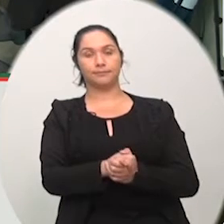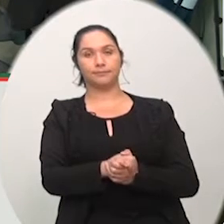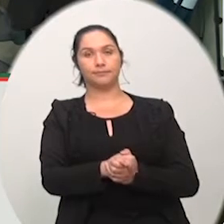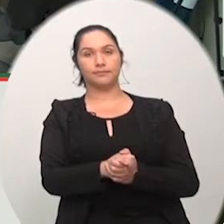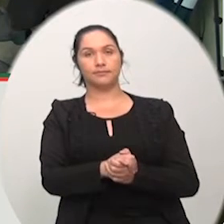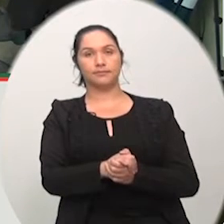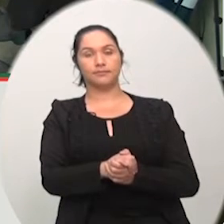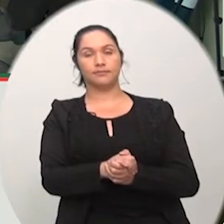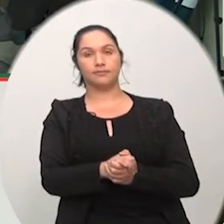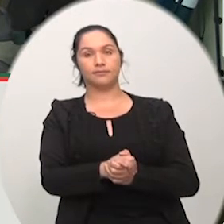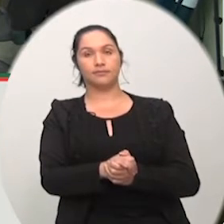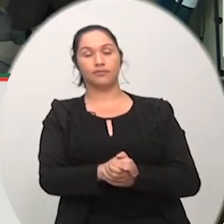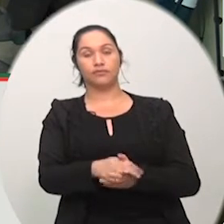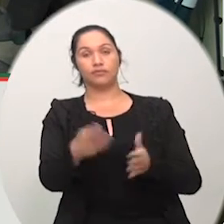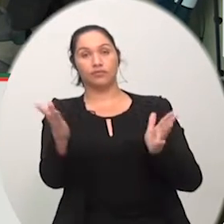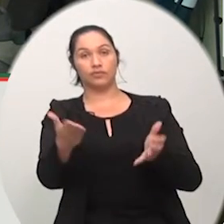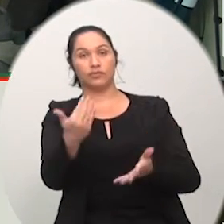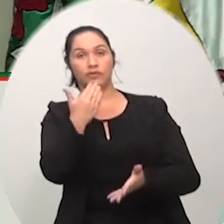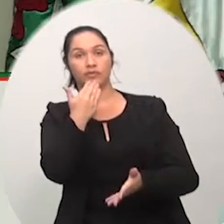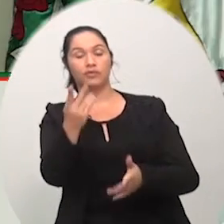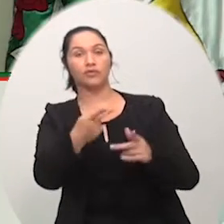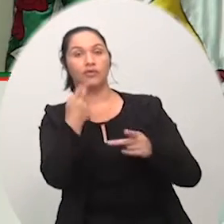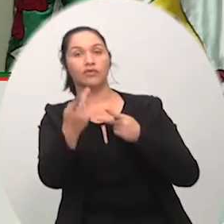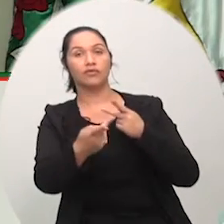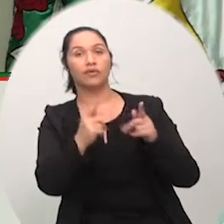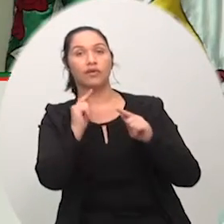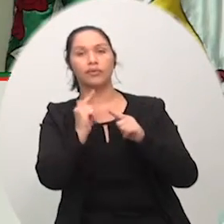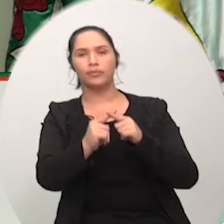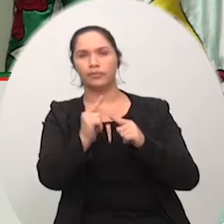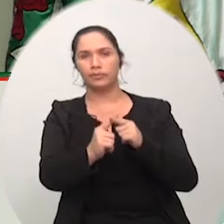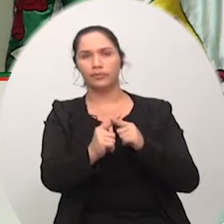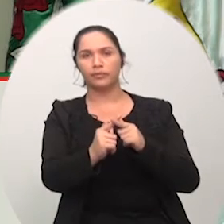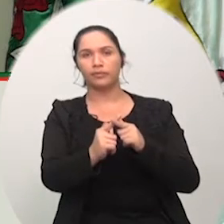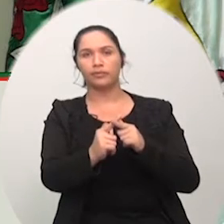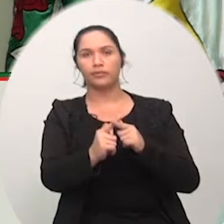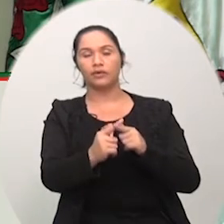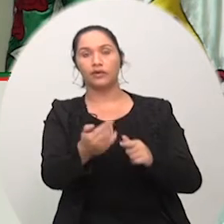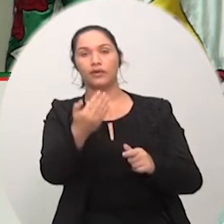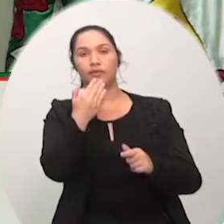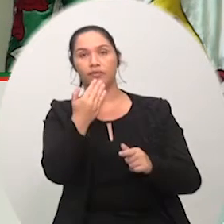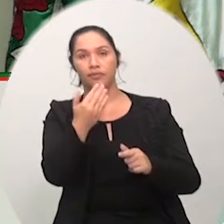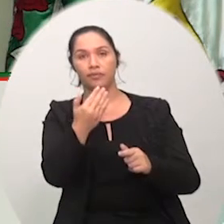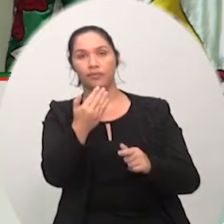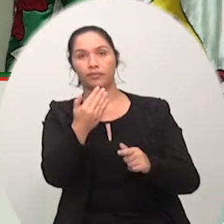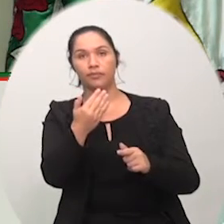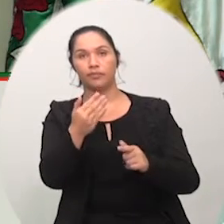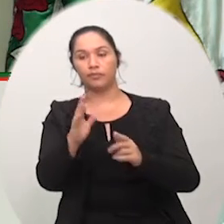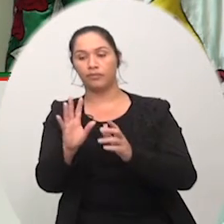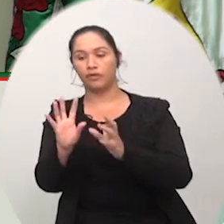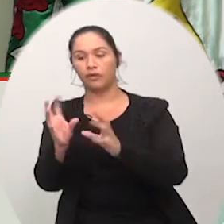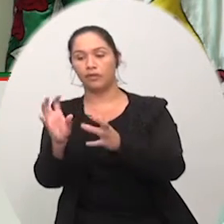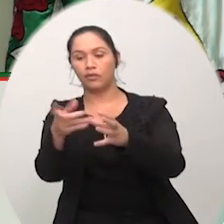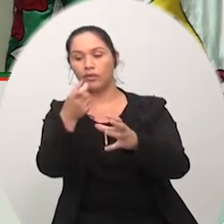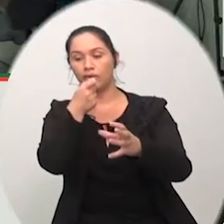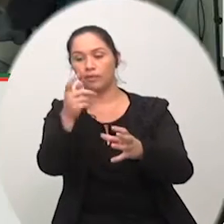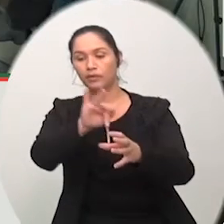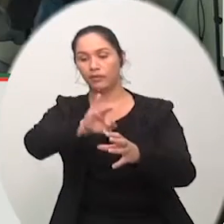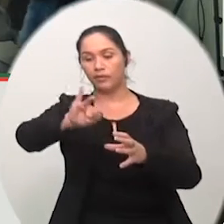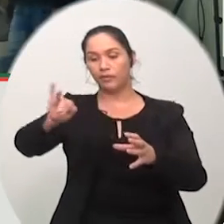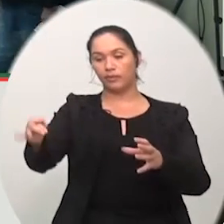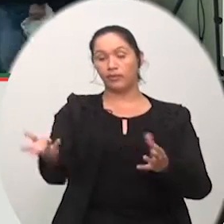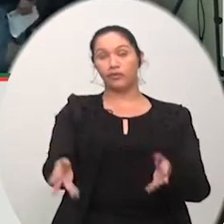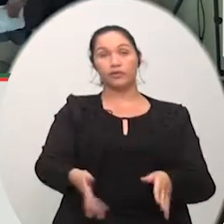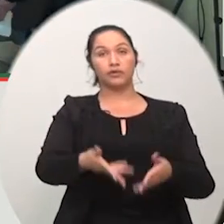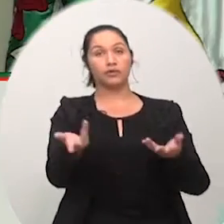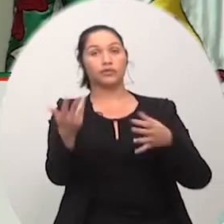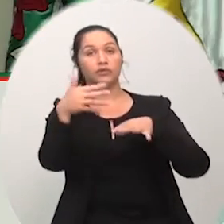A minha questão de ordem presidente é para pedir a dispensa de pareceres e a inclusão na pauta do PE 109